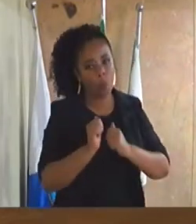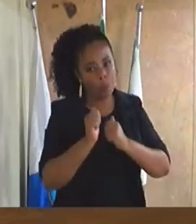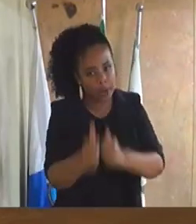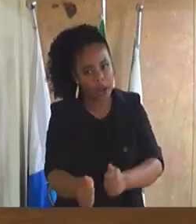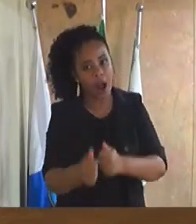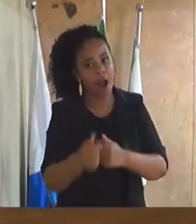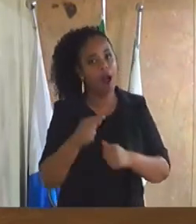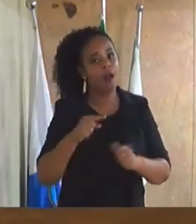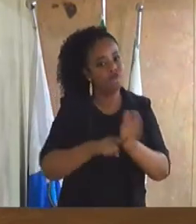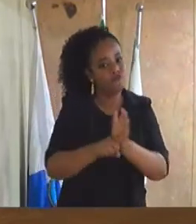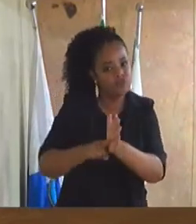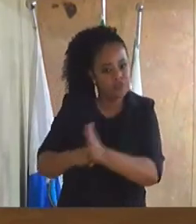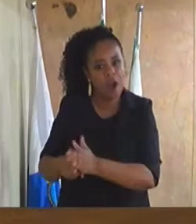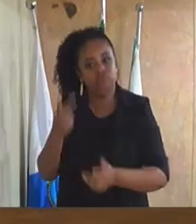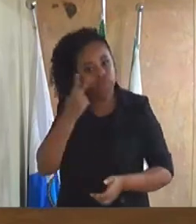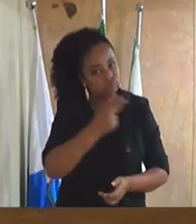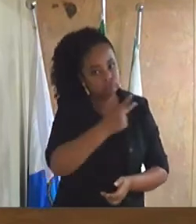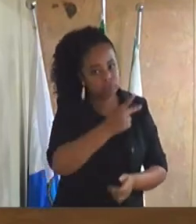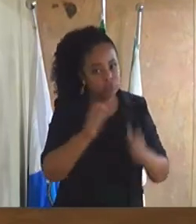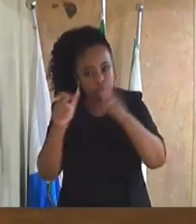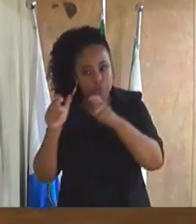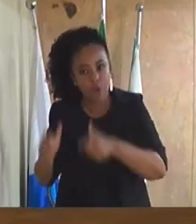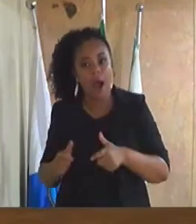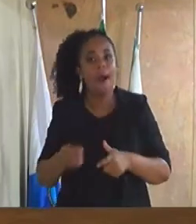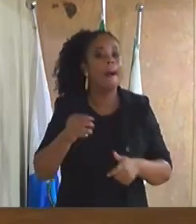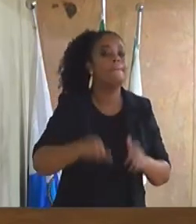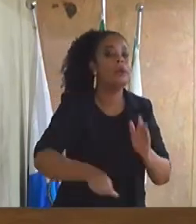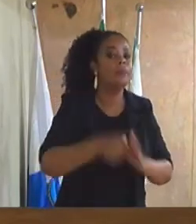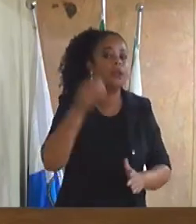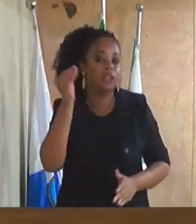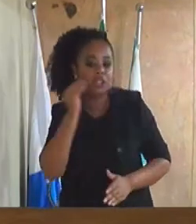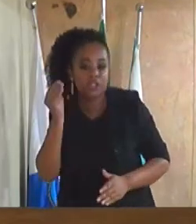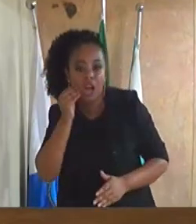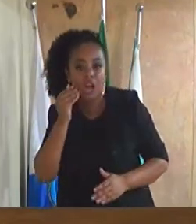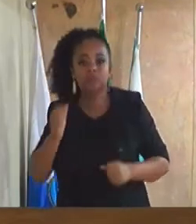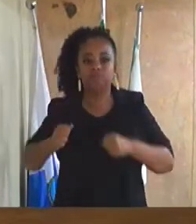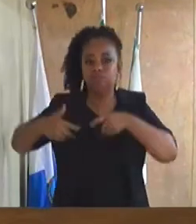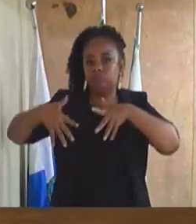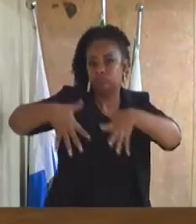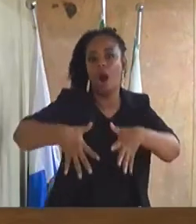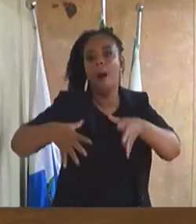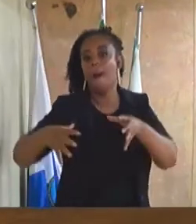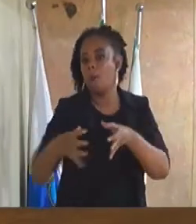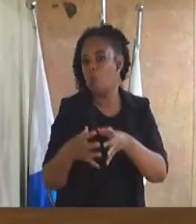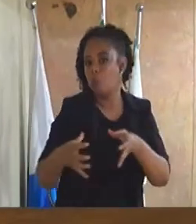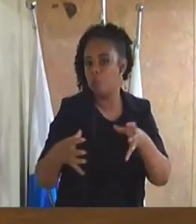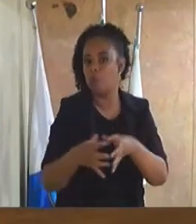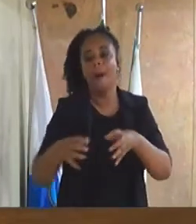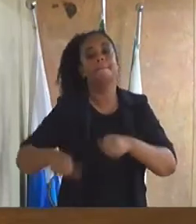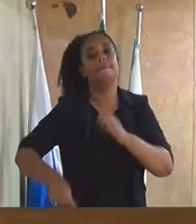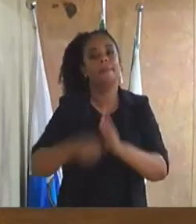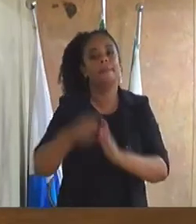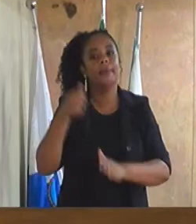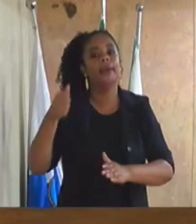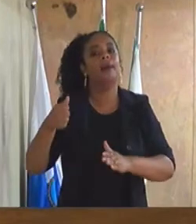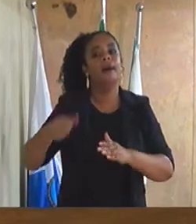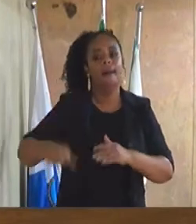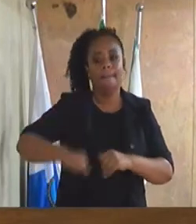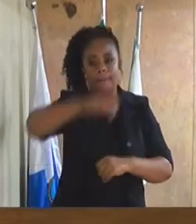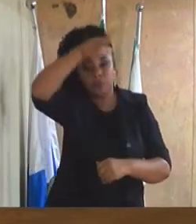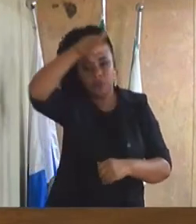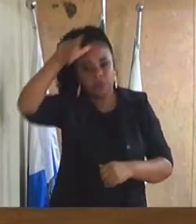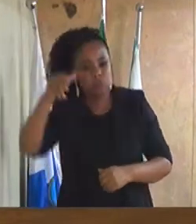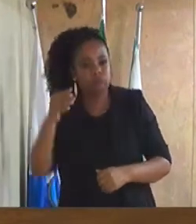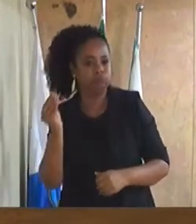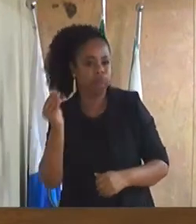a primeira testagem em massa realizada no estado do Rio de Janeiro a primeira prefeitura a realizar testagem em massa e